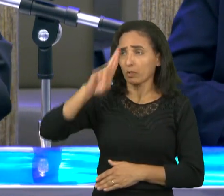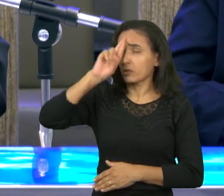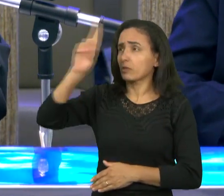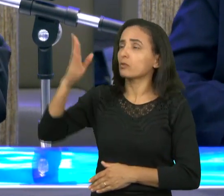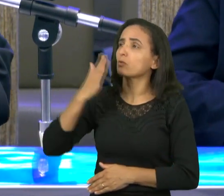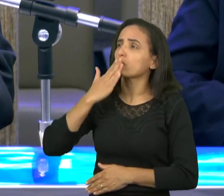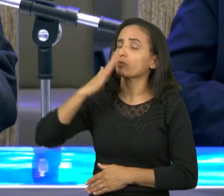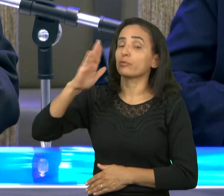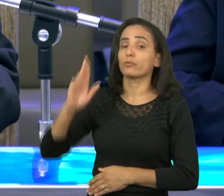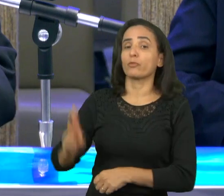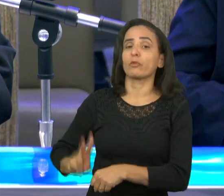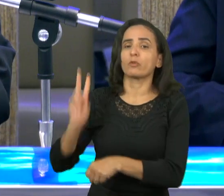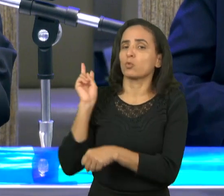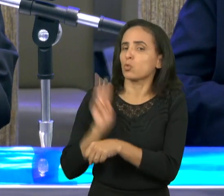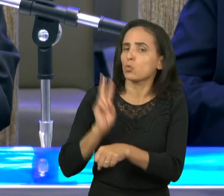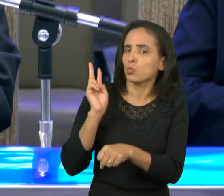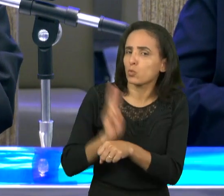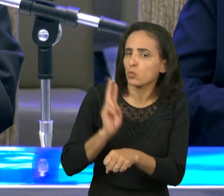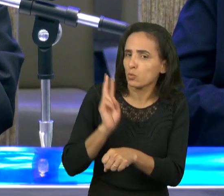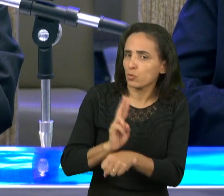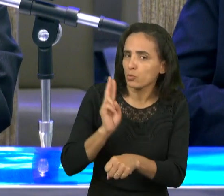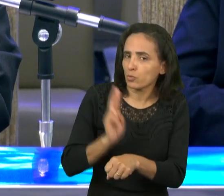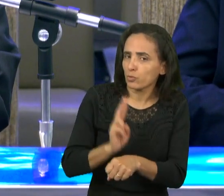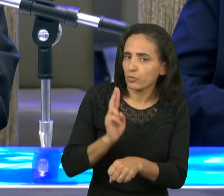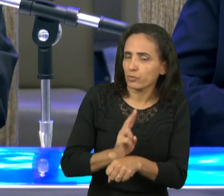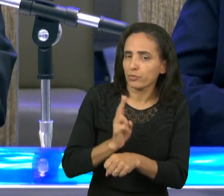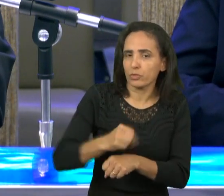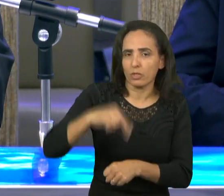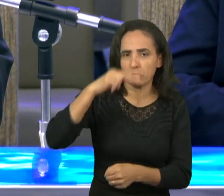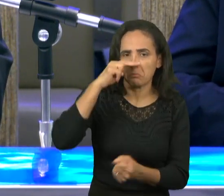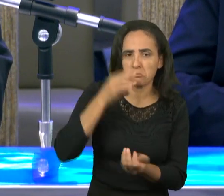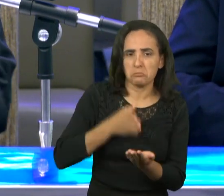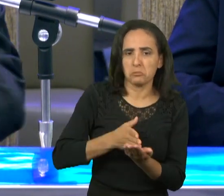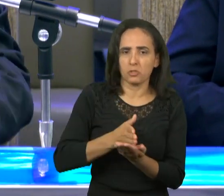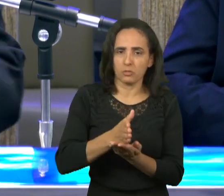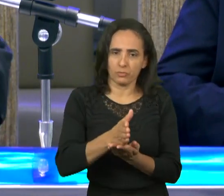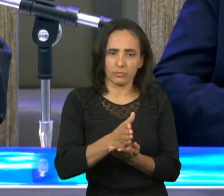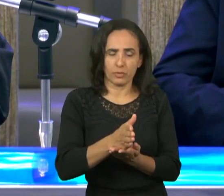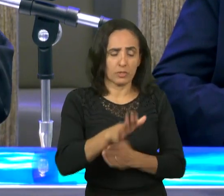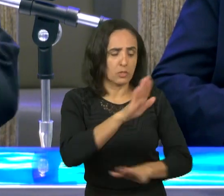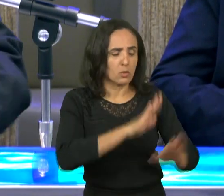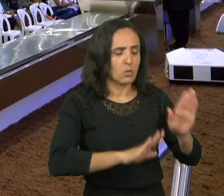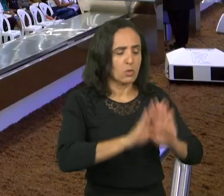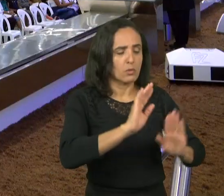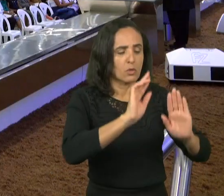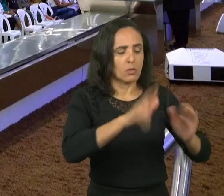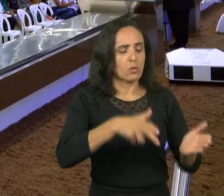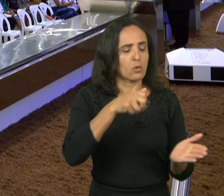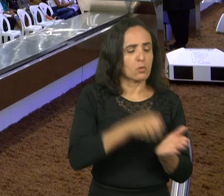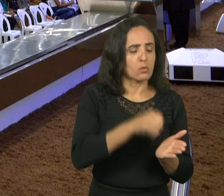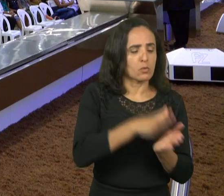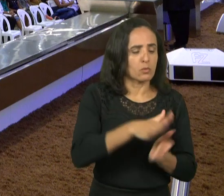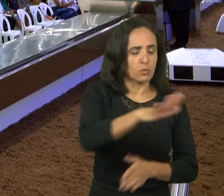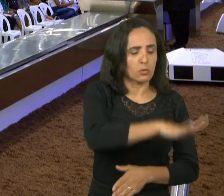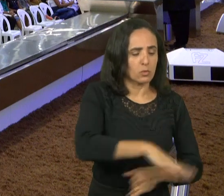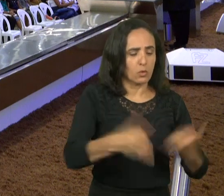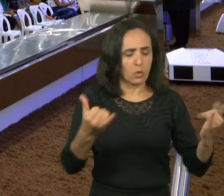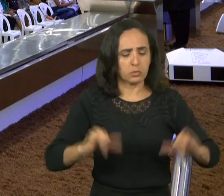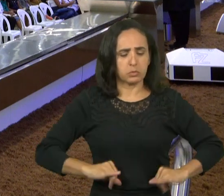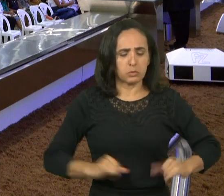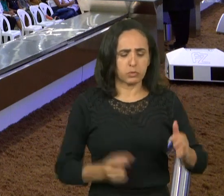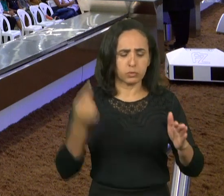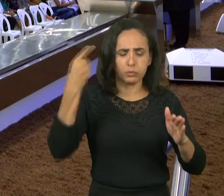a igreja dos grandes eventos, o castigo do derramamento da ira divina